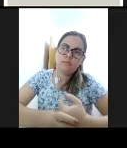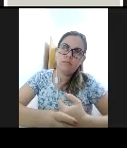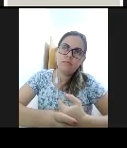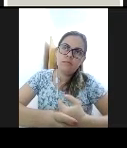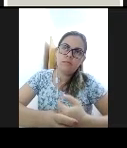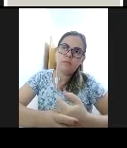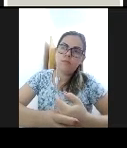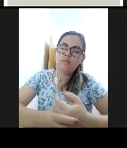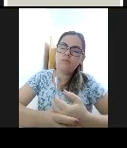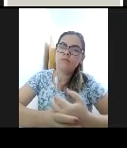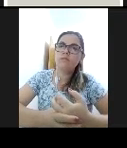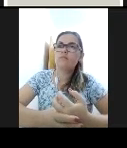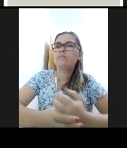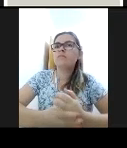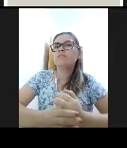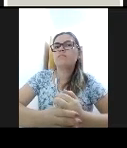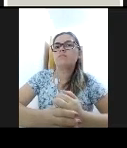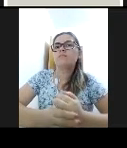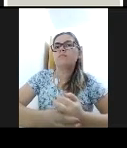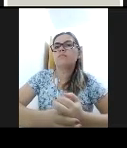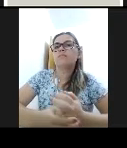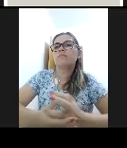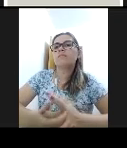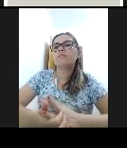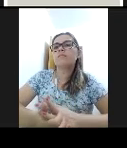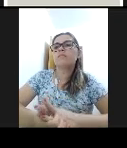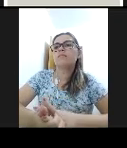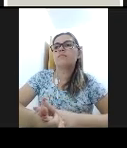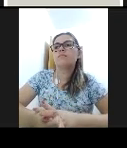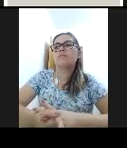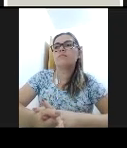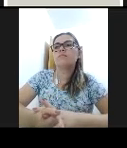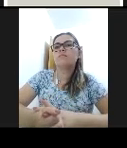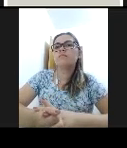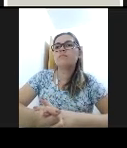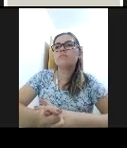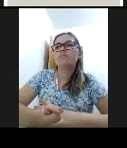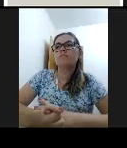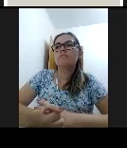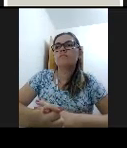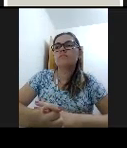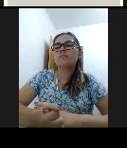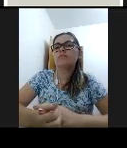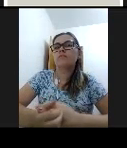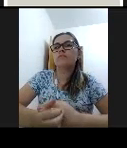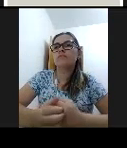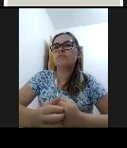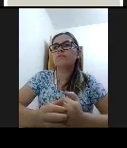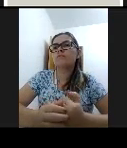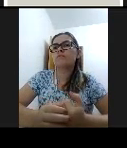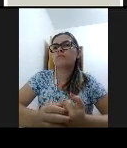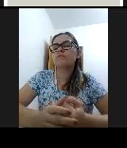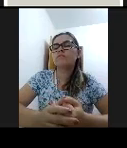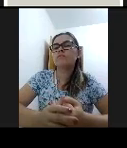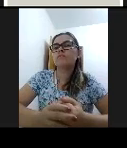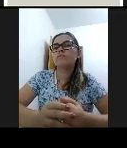os novos processos didáticos. Os novos processos didáticos significam o